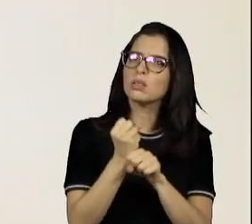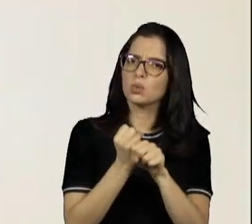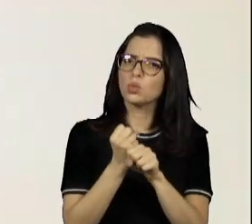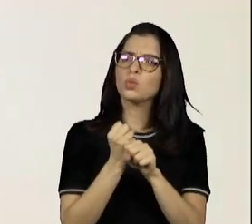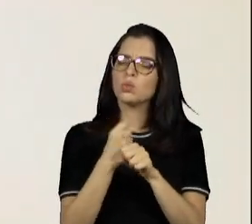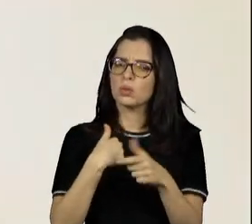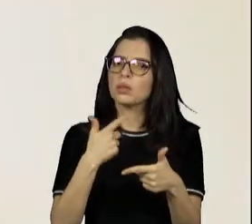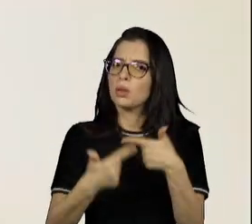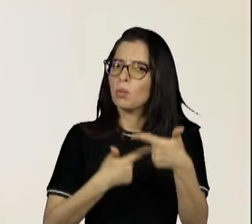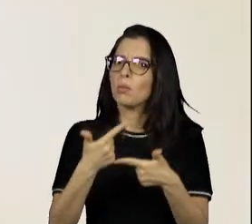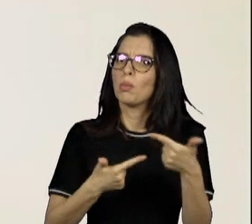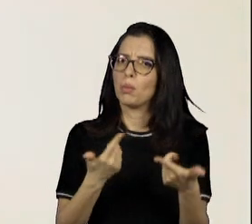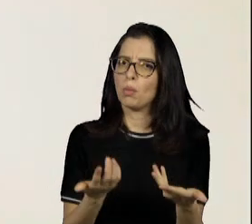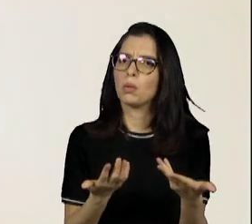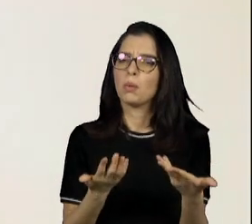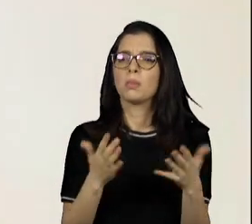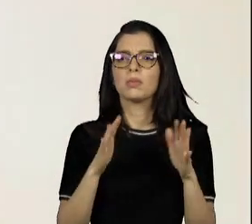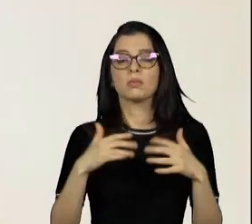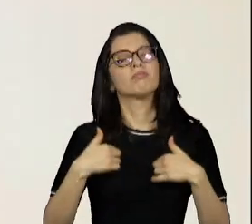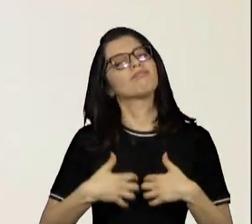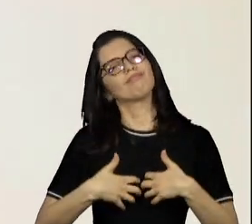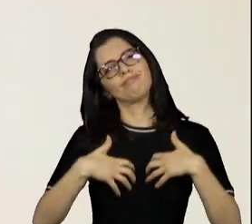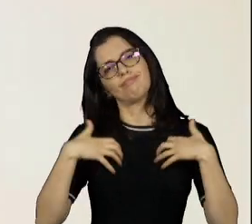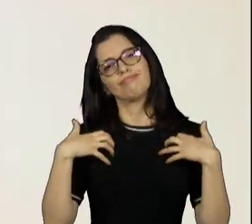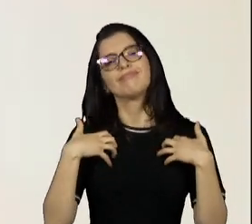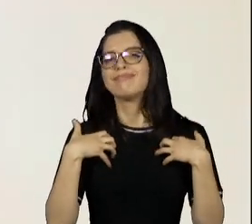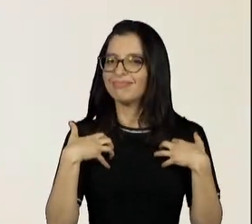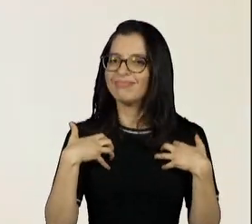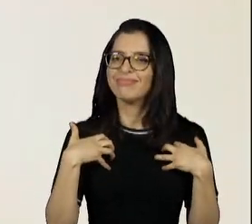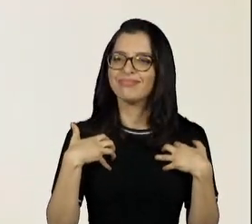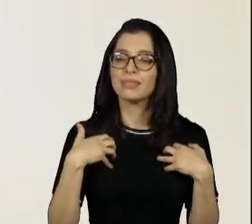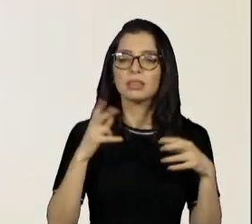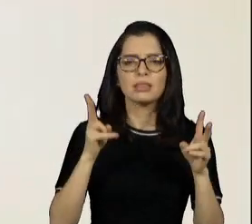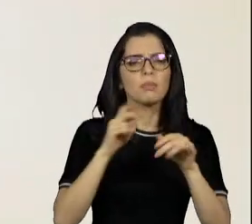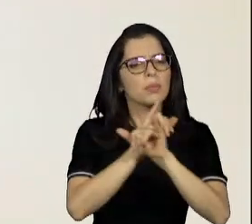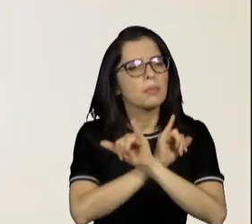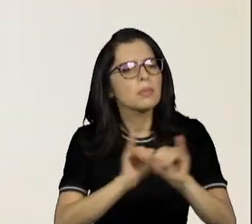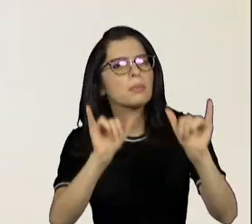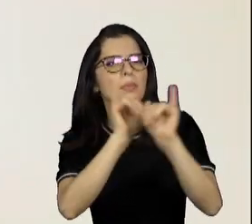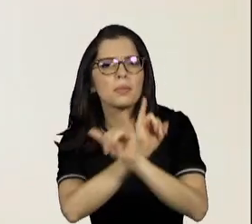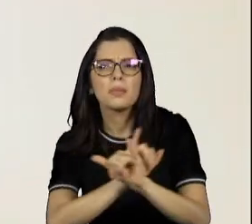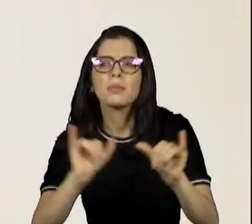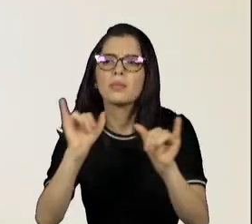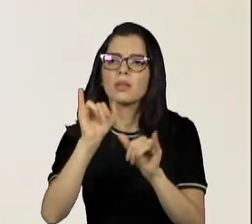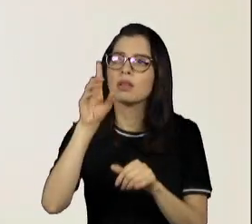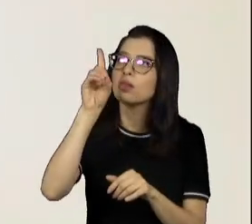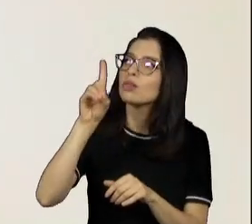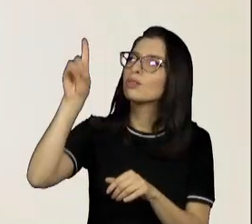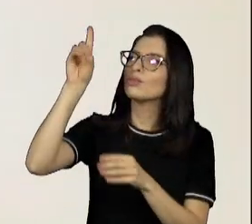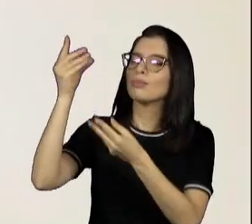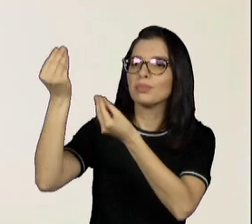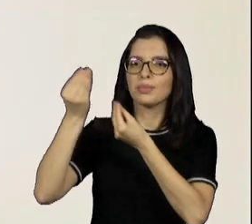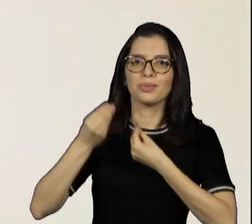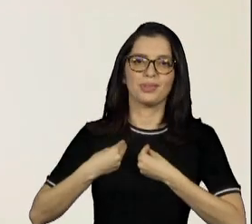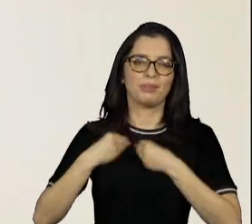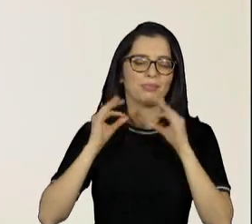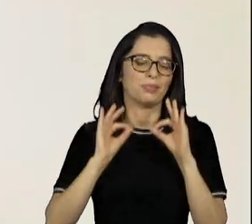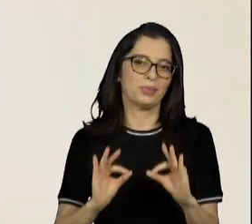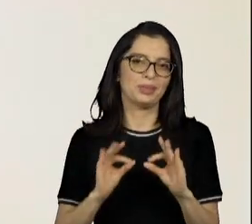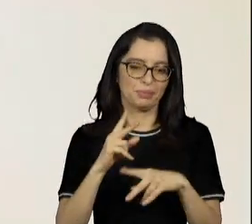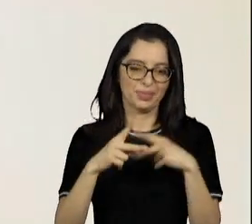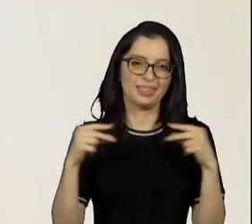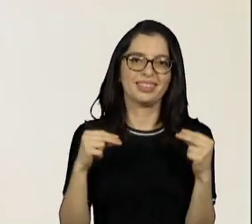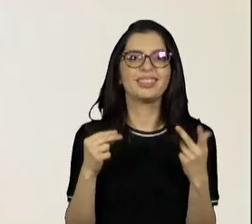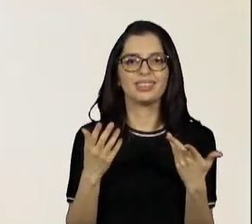para mim é mais que um privilégio. Eu sempre falo isso e repito, é um presente de Deus eu fazer parte da vida desses